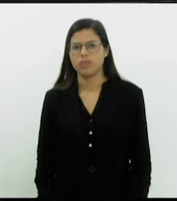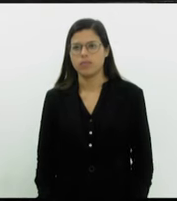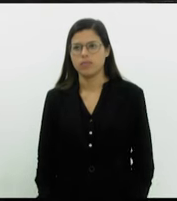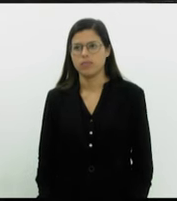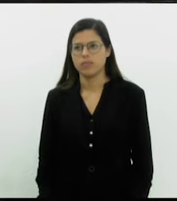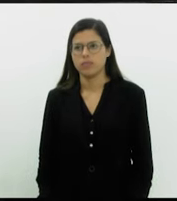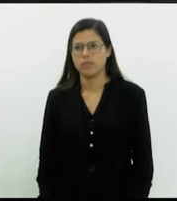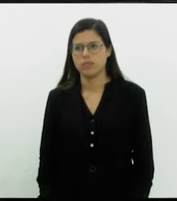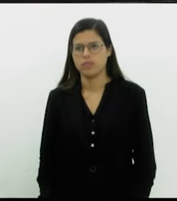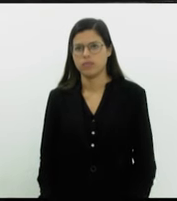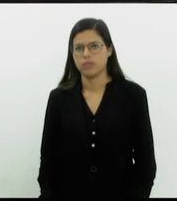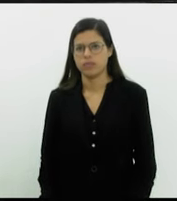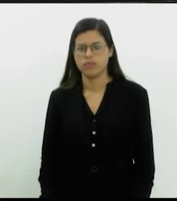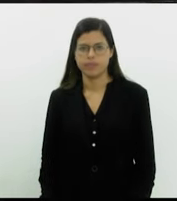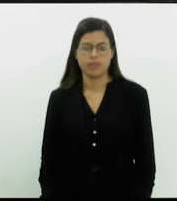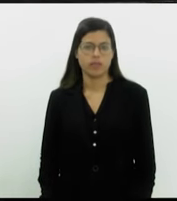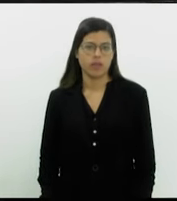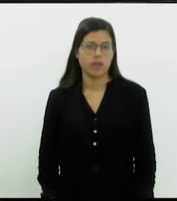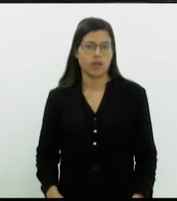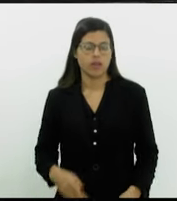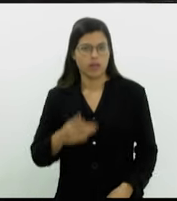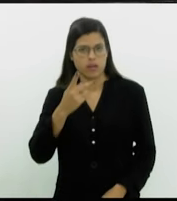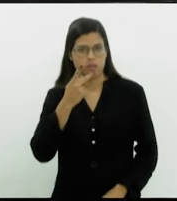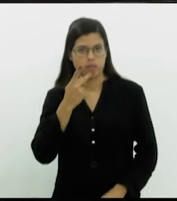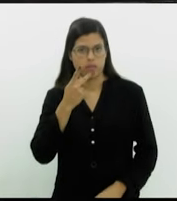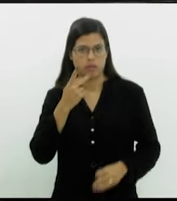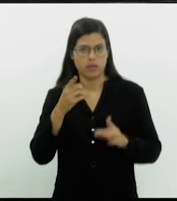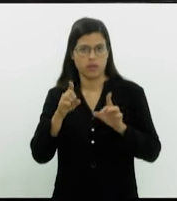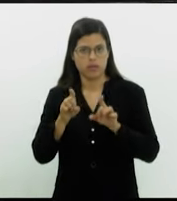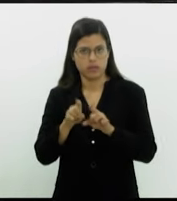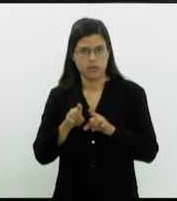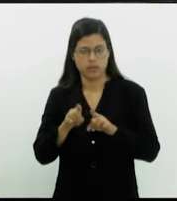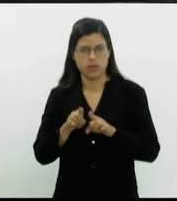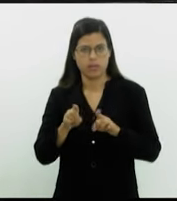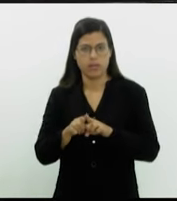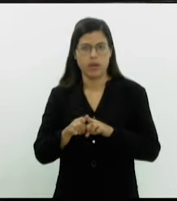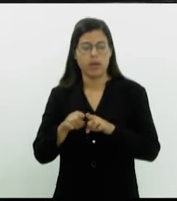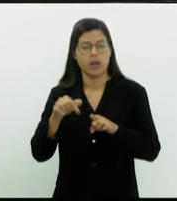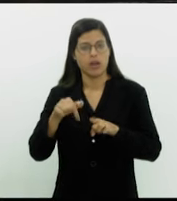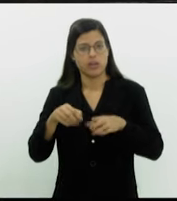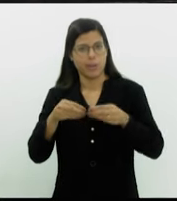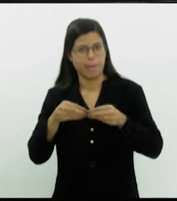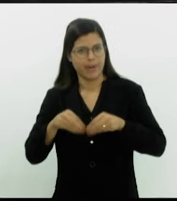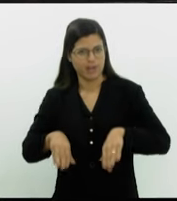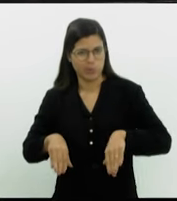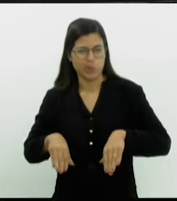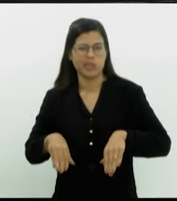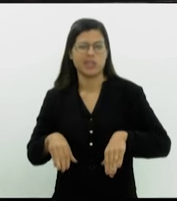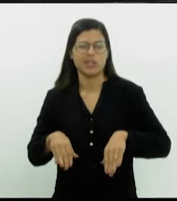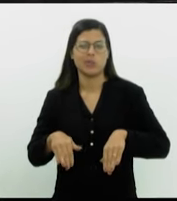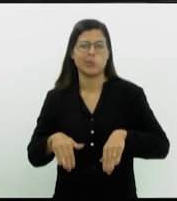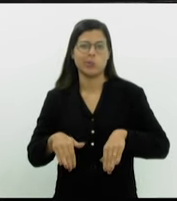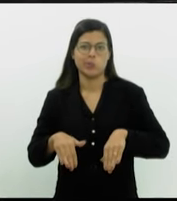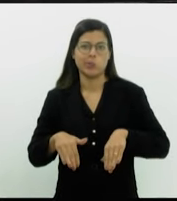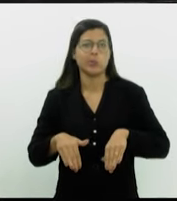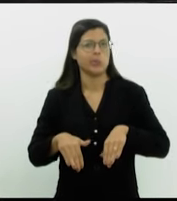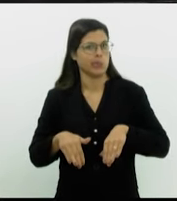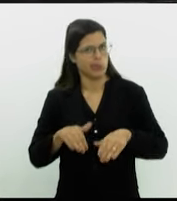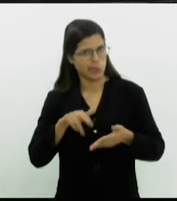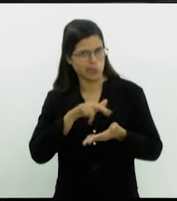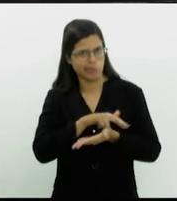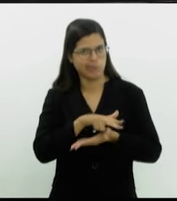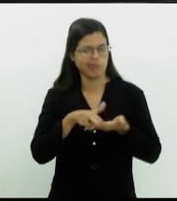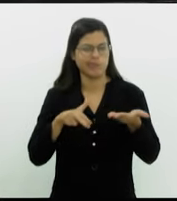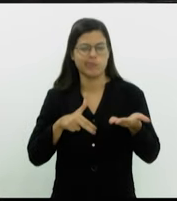E alega que esses prejuízos significativos